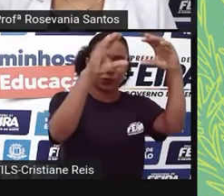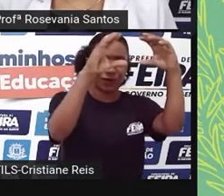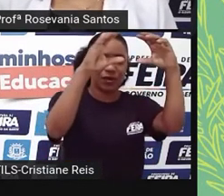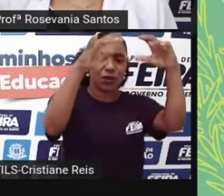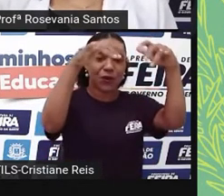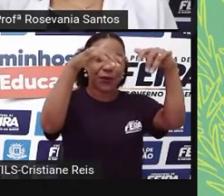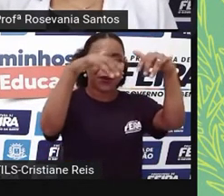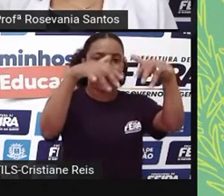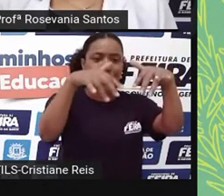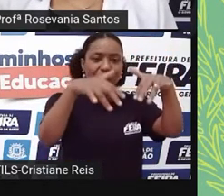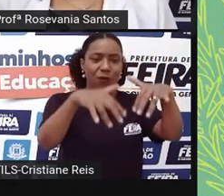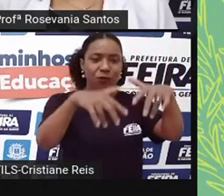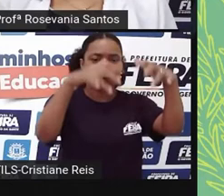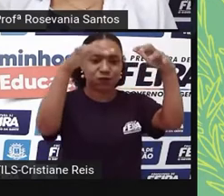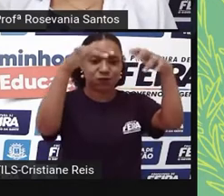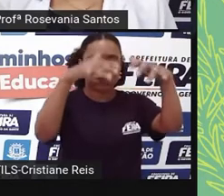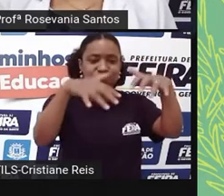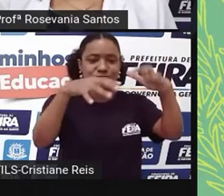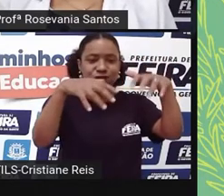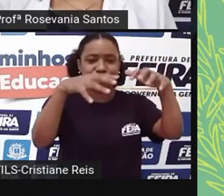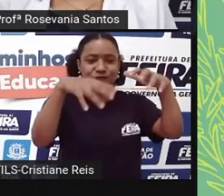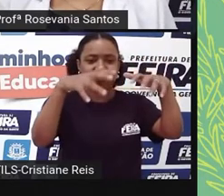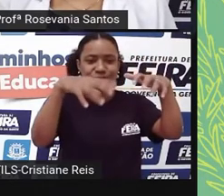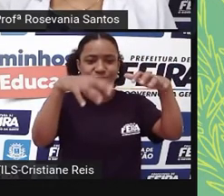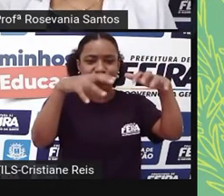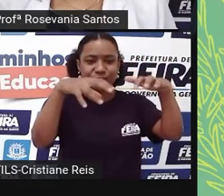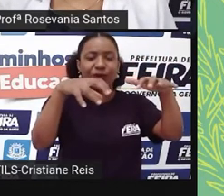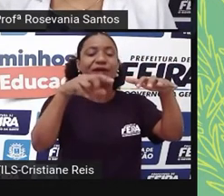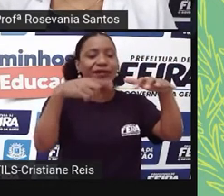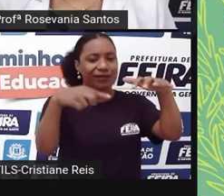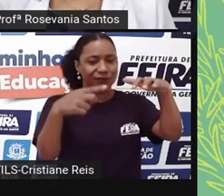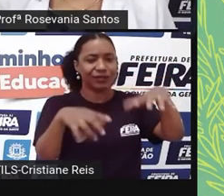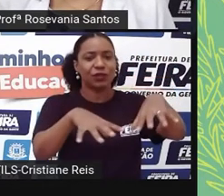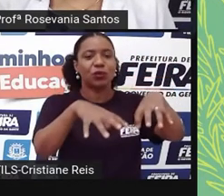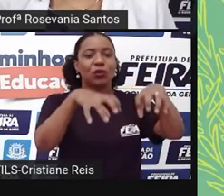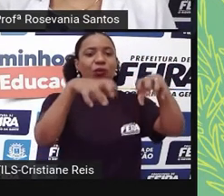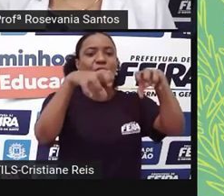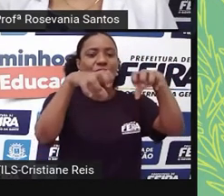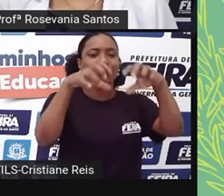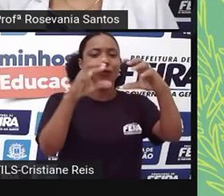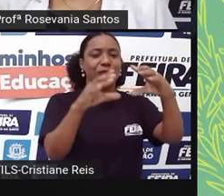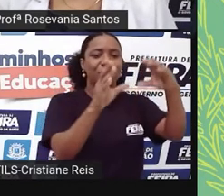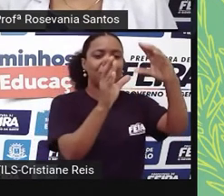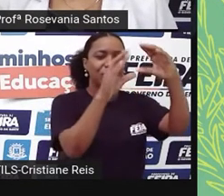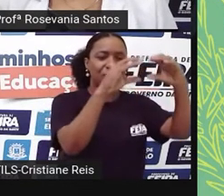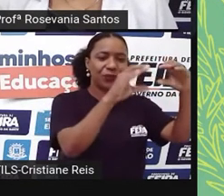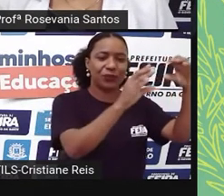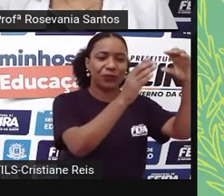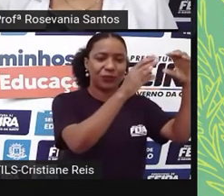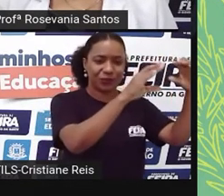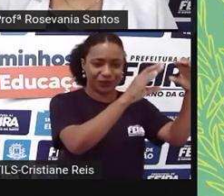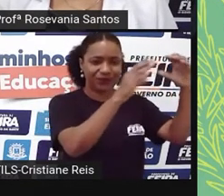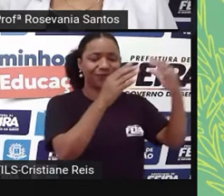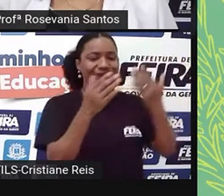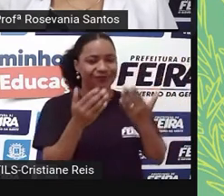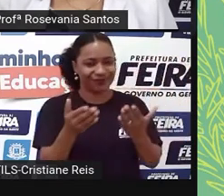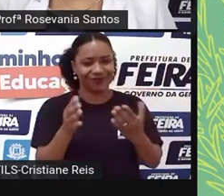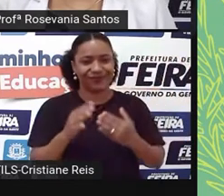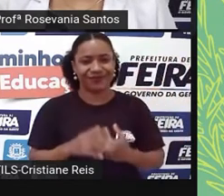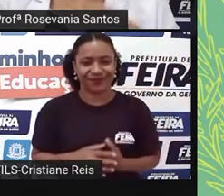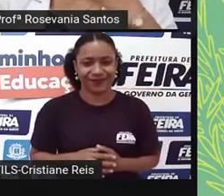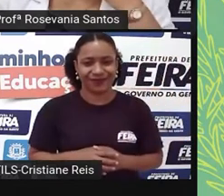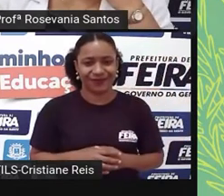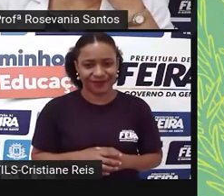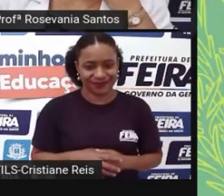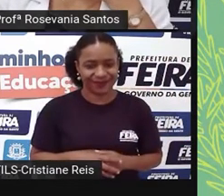região e devolver aqui, né, alimentando esses rios, os afluentes do Rio Amazonas e muito menos da